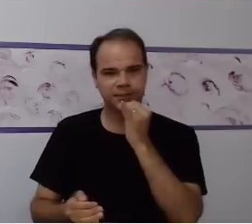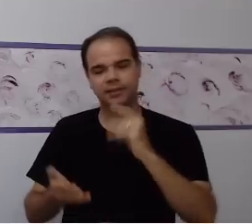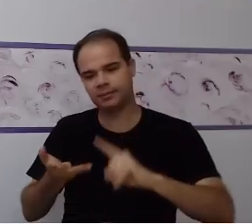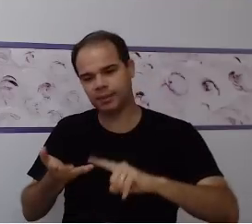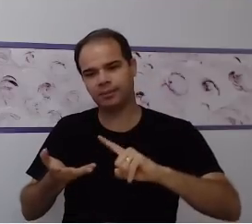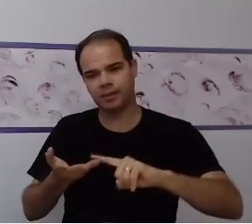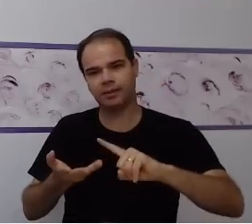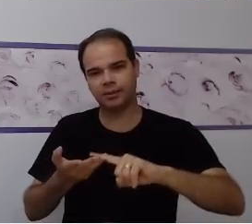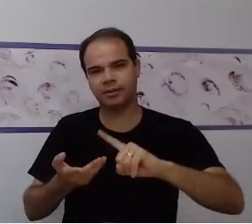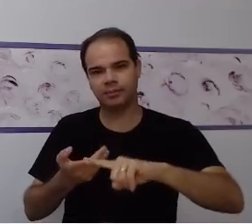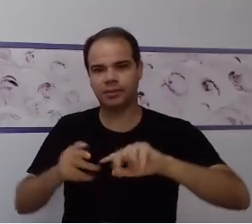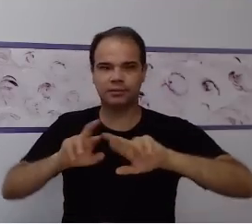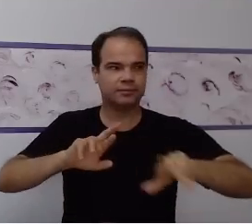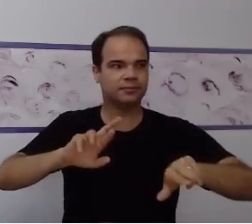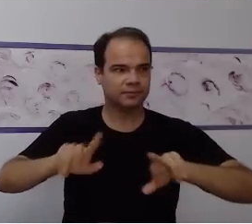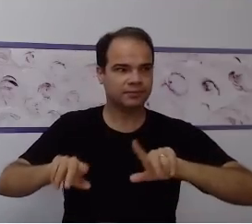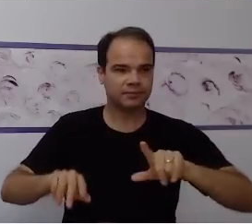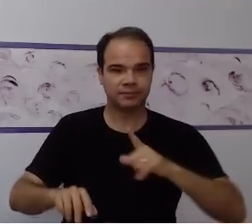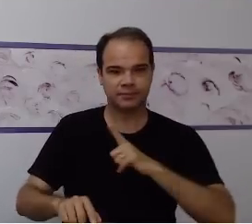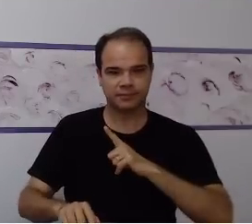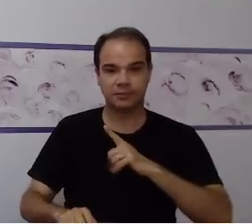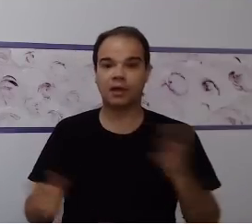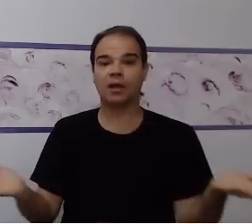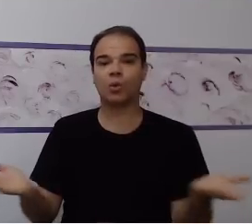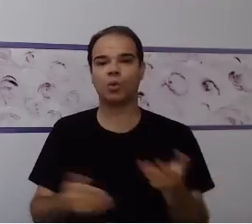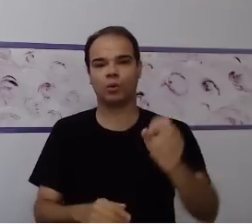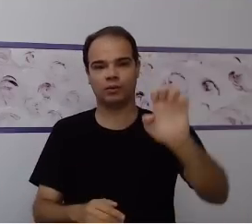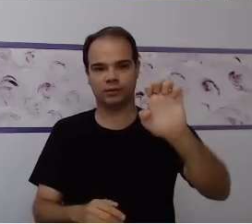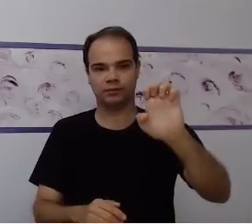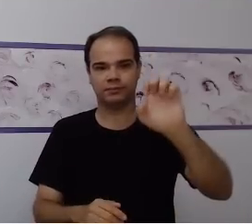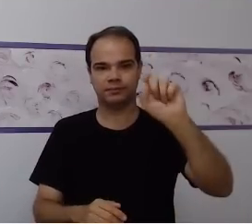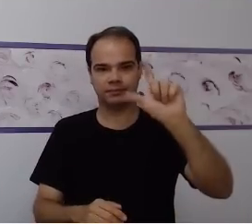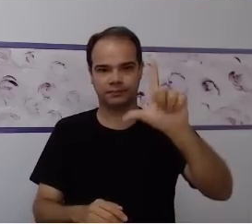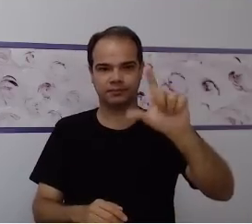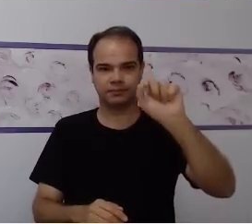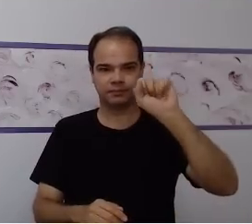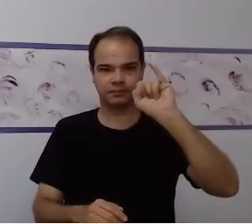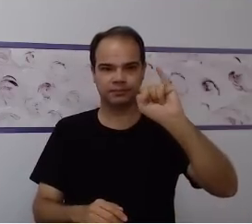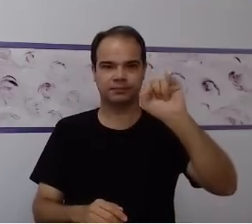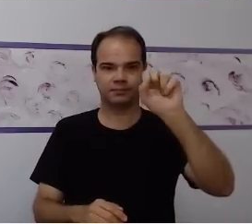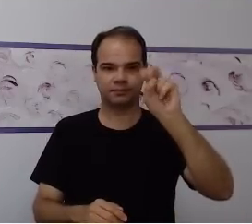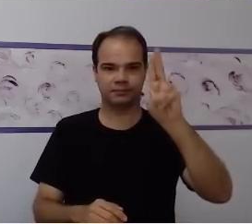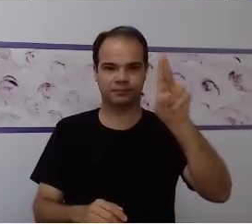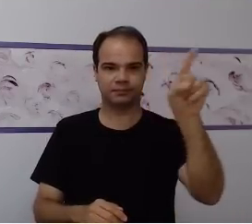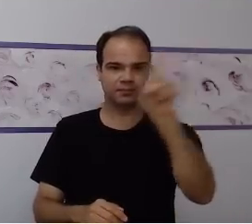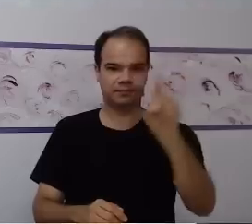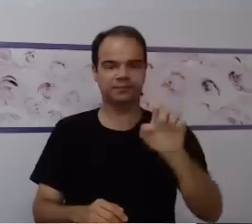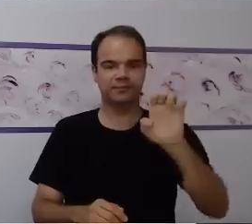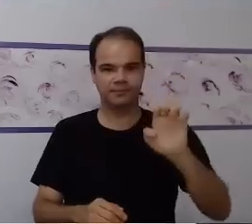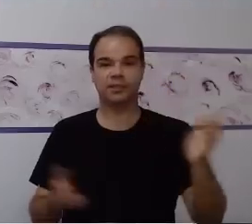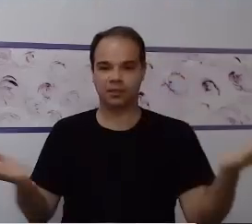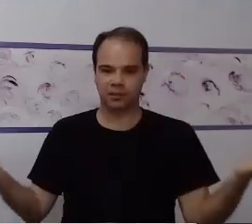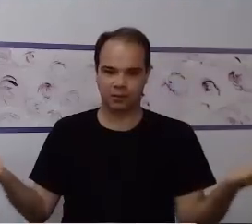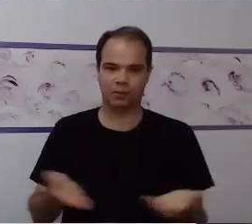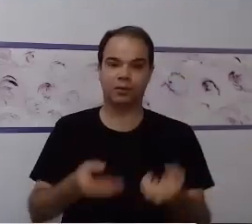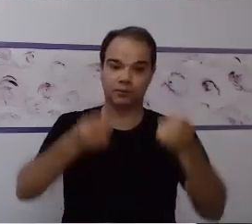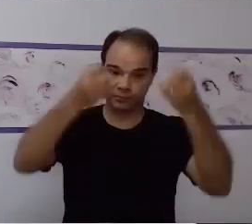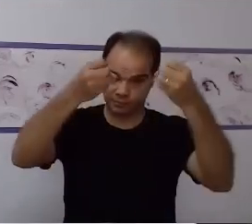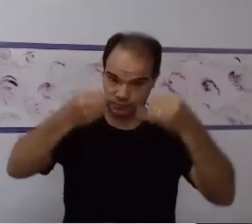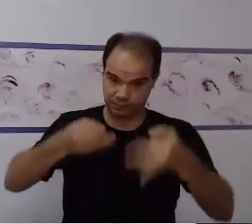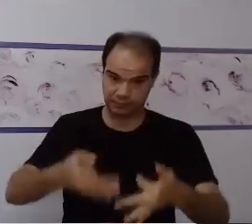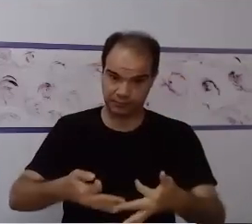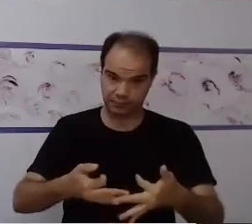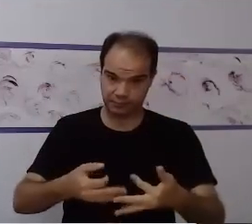a Elis vai falar sobre isso. Tá bom, Ok, vamos lá. Depois de todo esse gostar, depois de todo como fazer, de como motivar,